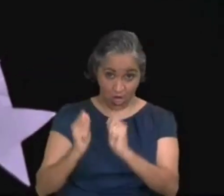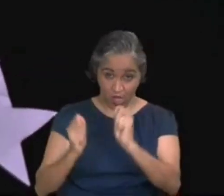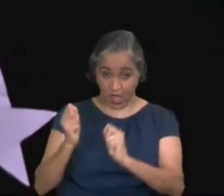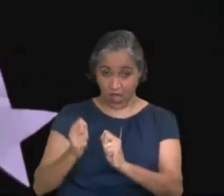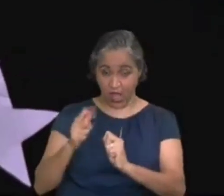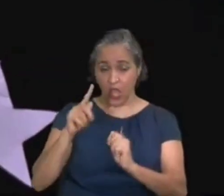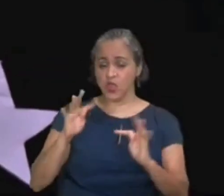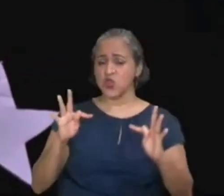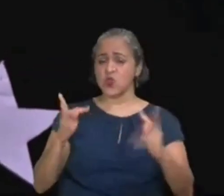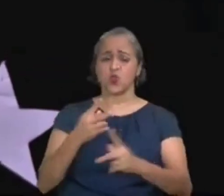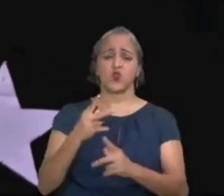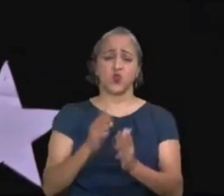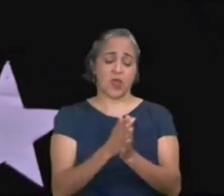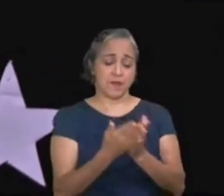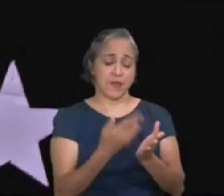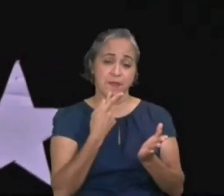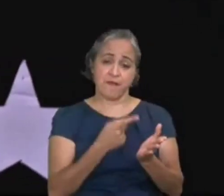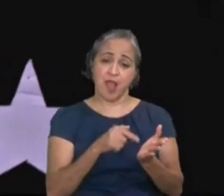tudo o a Bíblia diz.